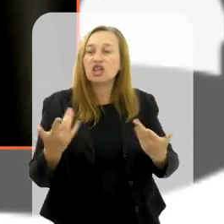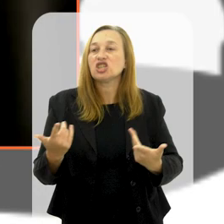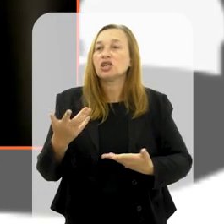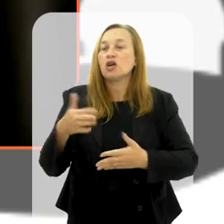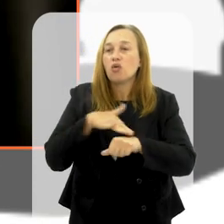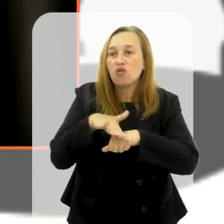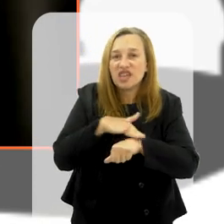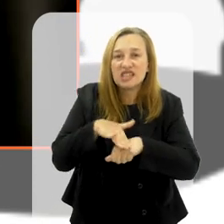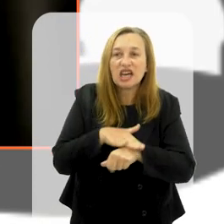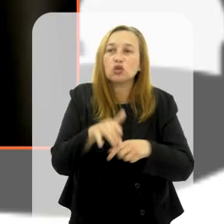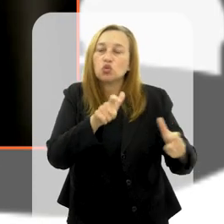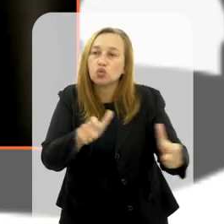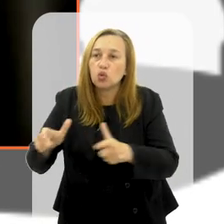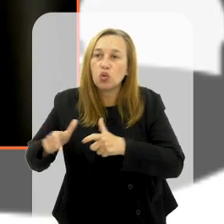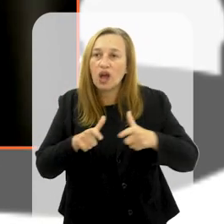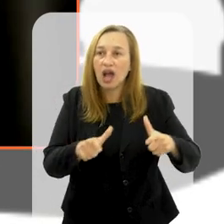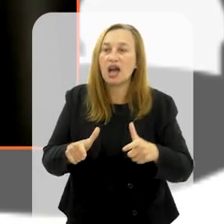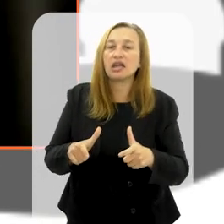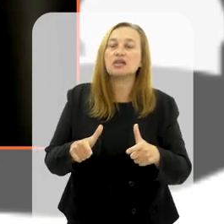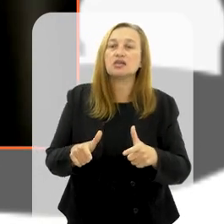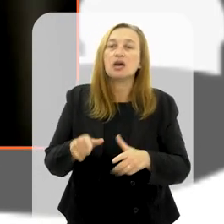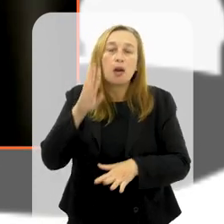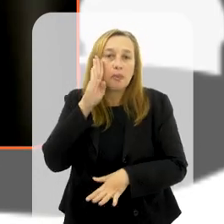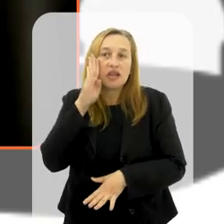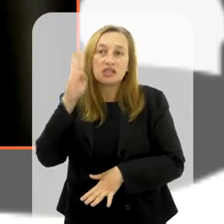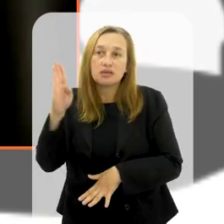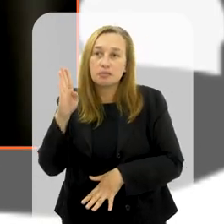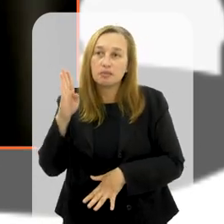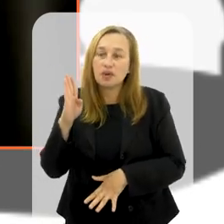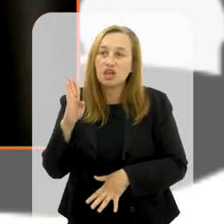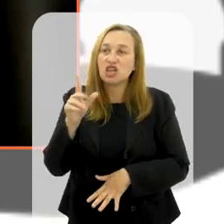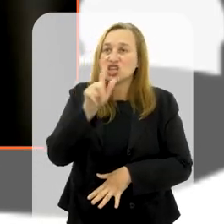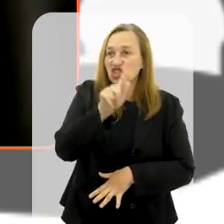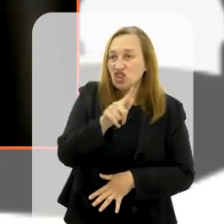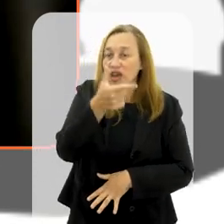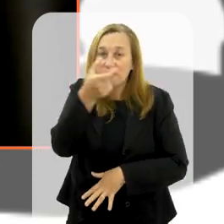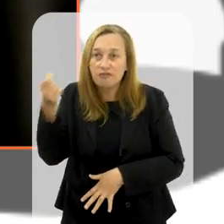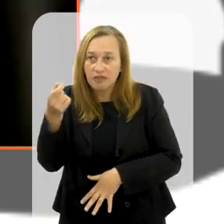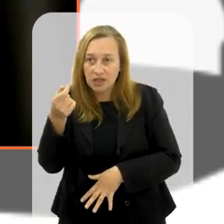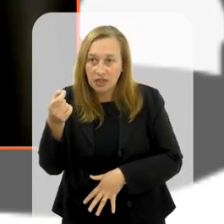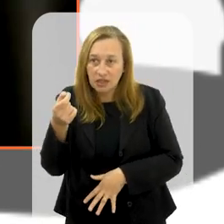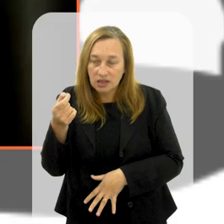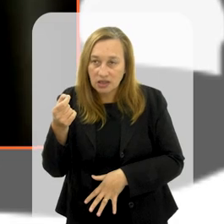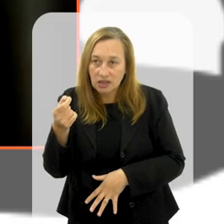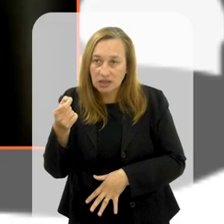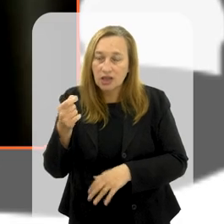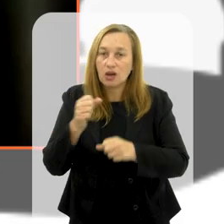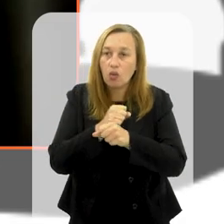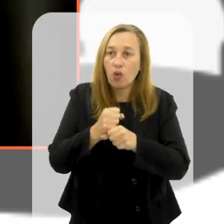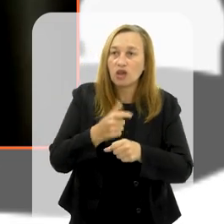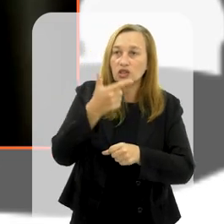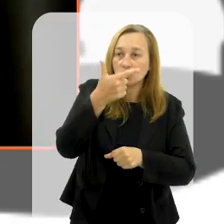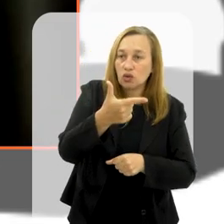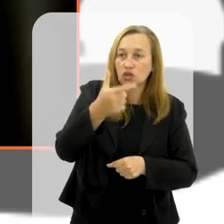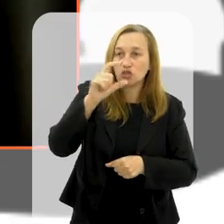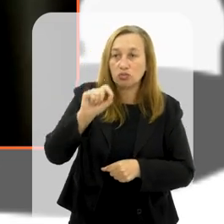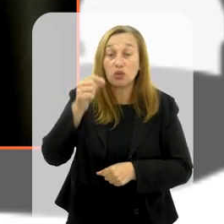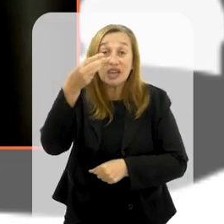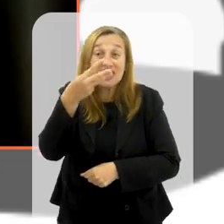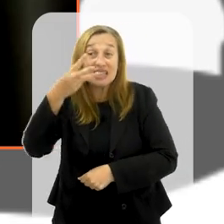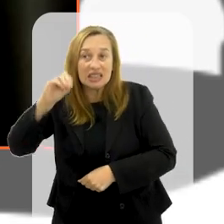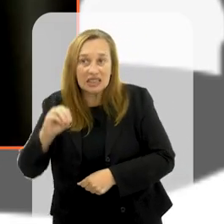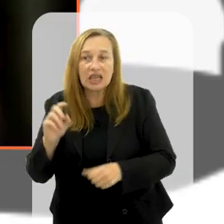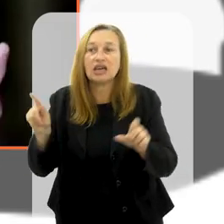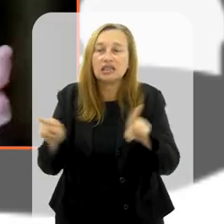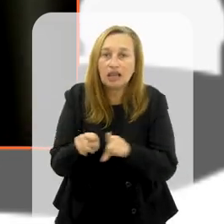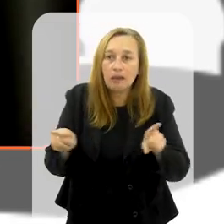que a gente tem conversado, nos espaços especializados, é a continuidade do G20 para a COP30 no ano que vem, que também